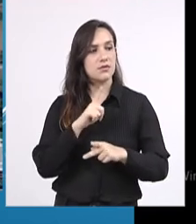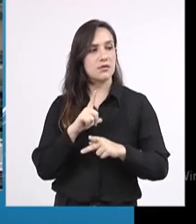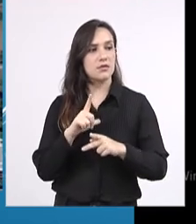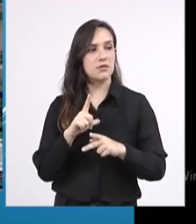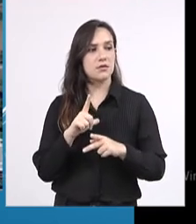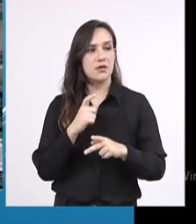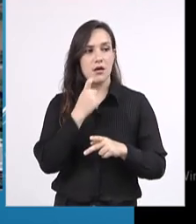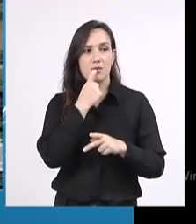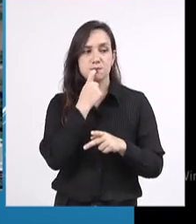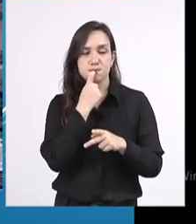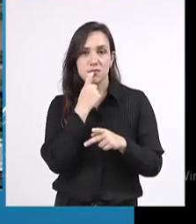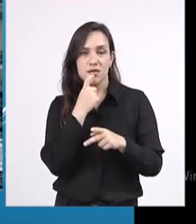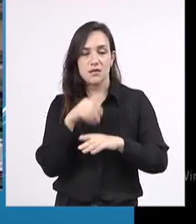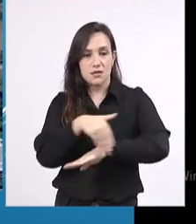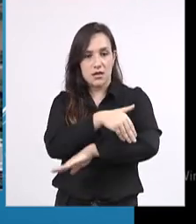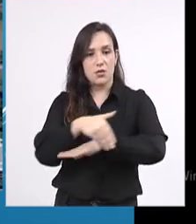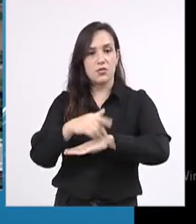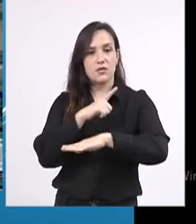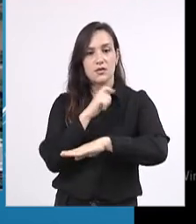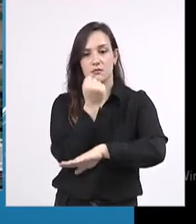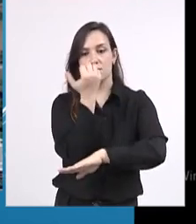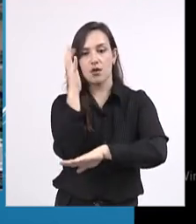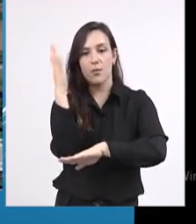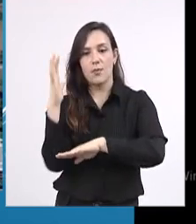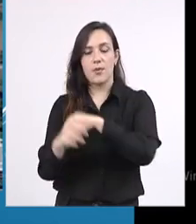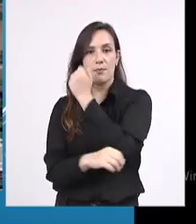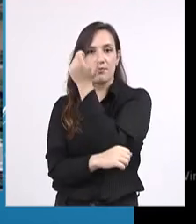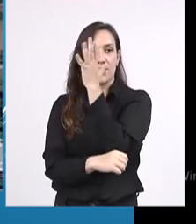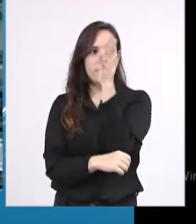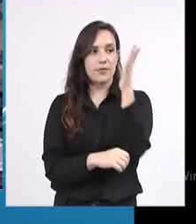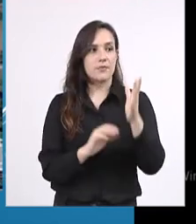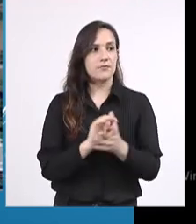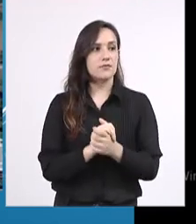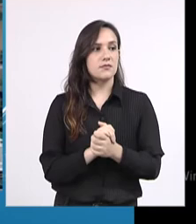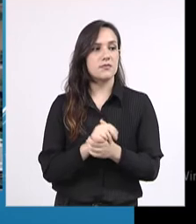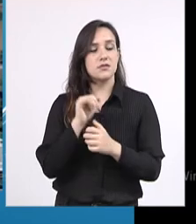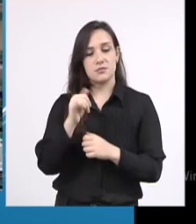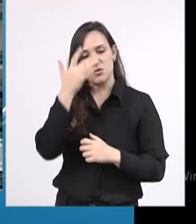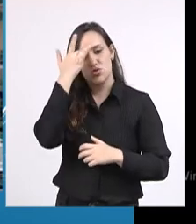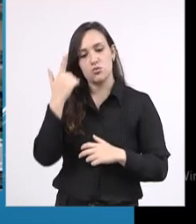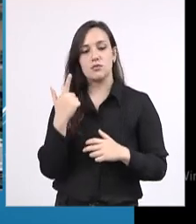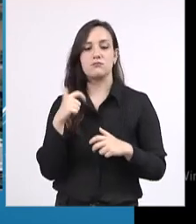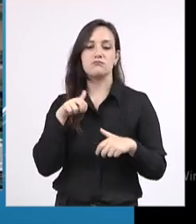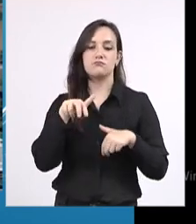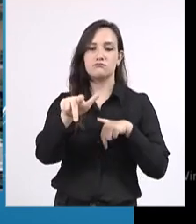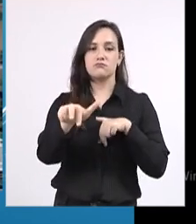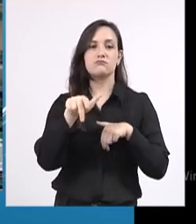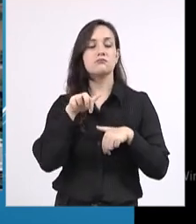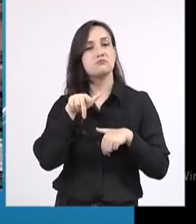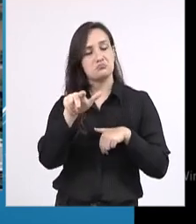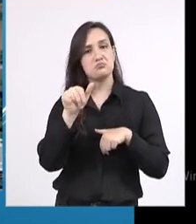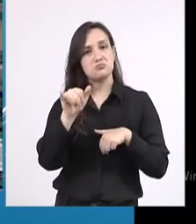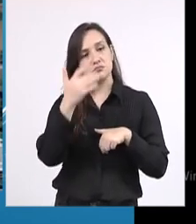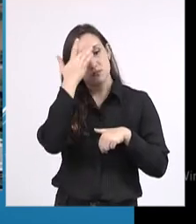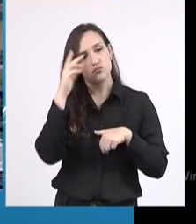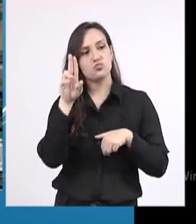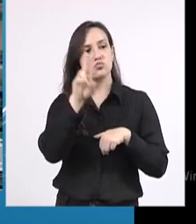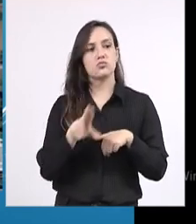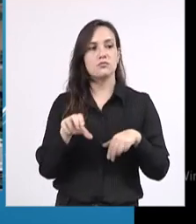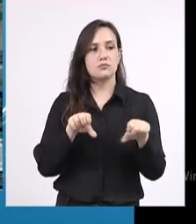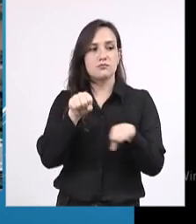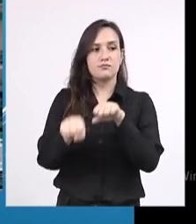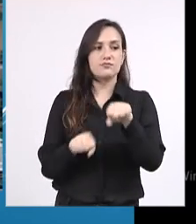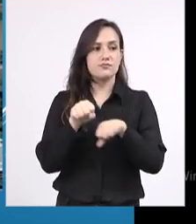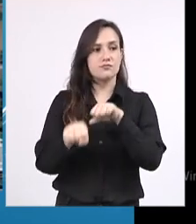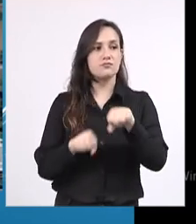da rua está preservada a vegetação, para que quem caminha no Parque dos Poderes e quem utiliza a sua bicicleta no